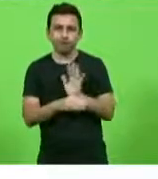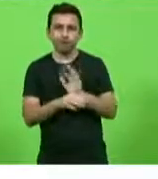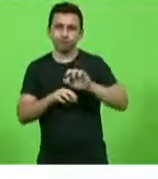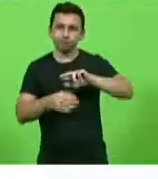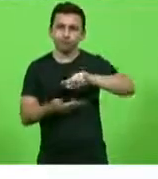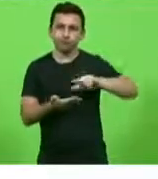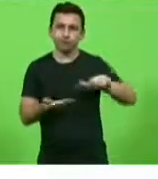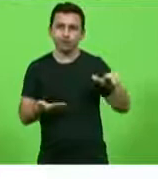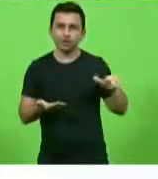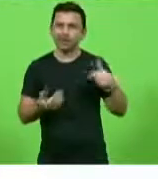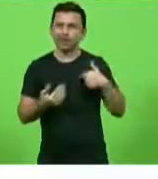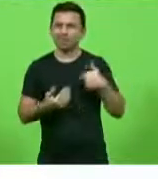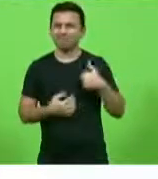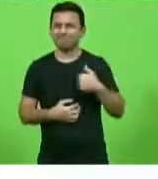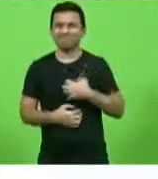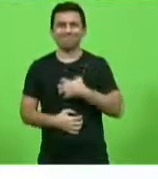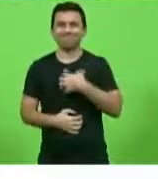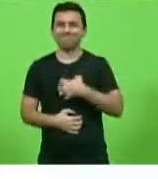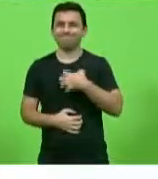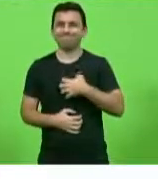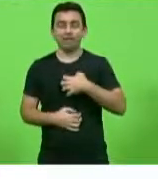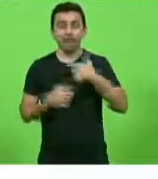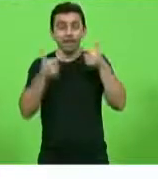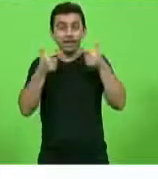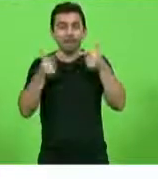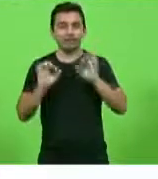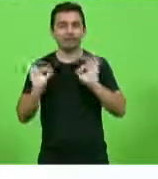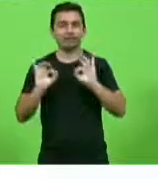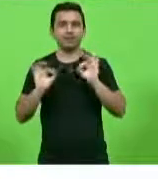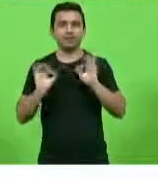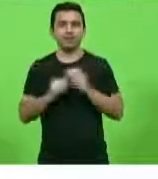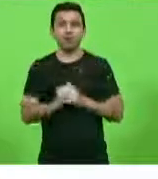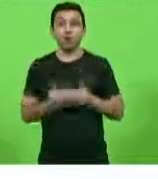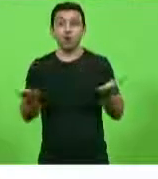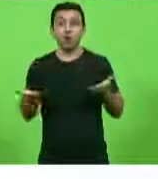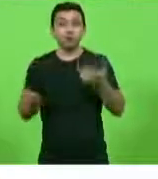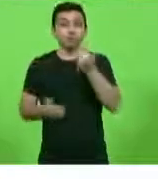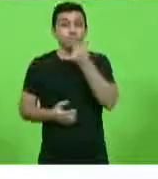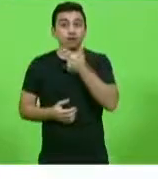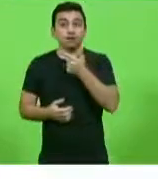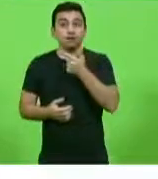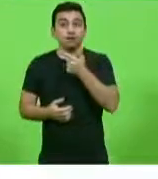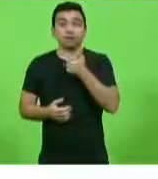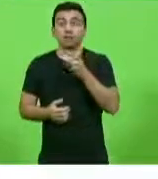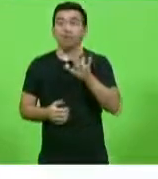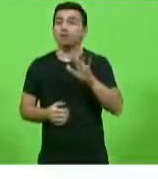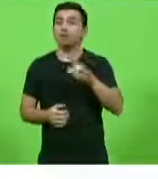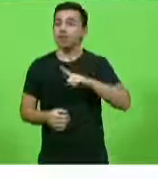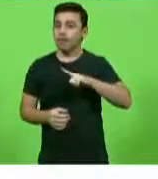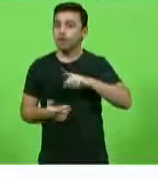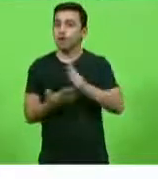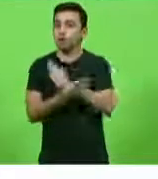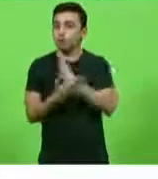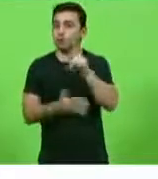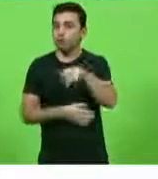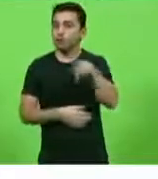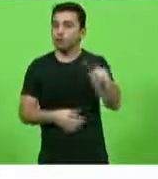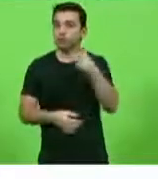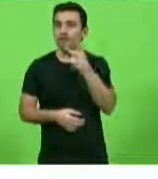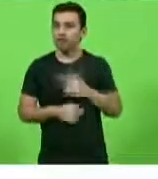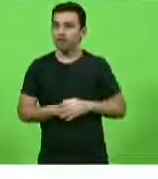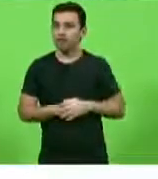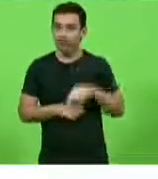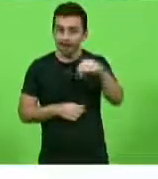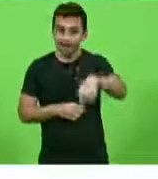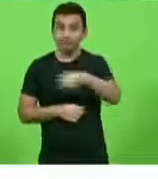eu fico irritado, eu não consigo rir, porque hoje é uma piada, mas já tem professor fazendo isso aí em sala de aula, aquele dali era um